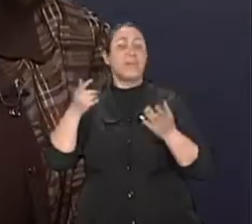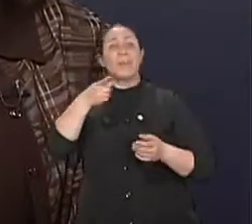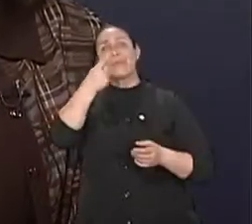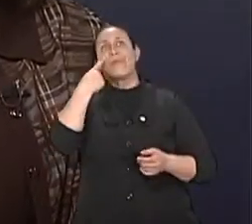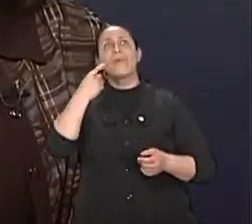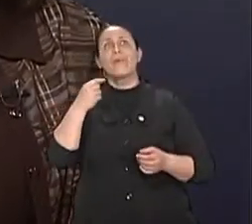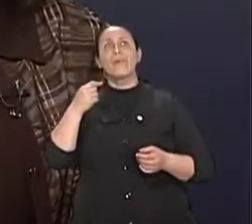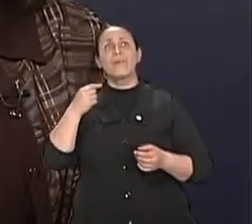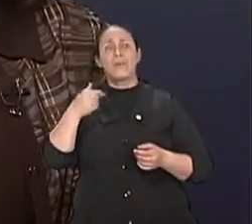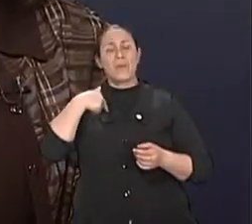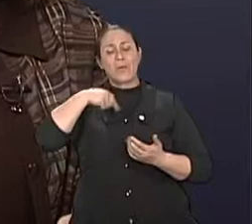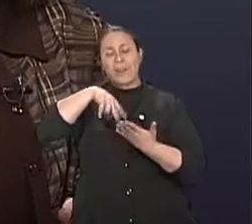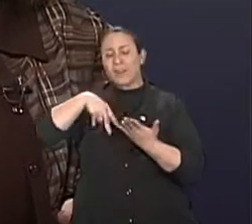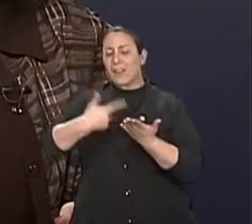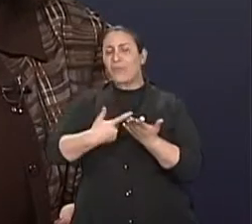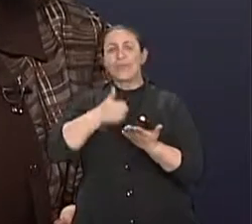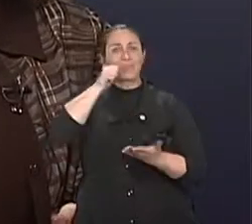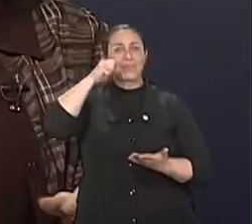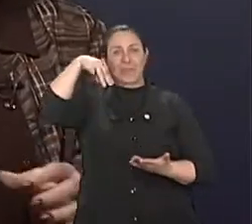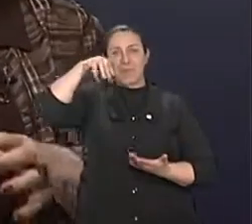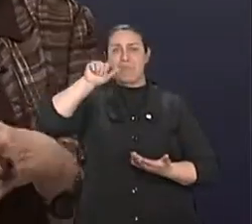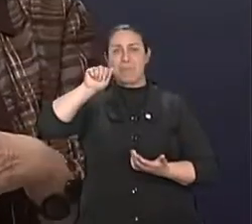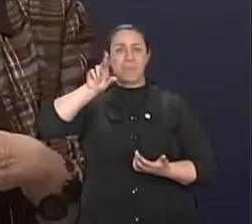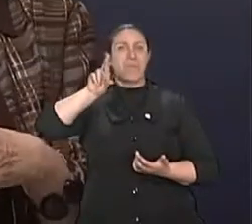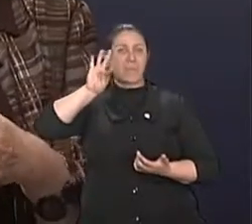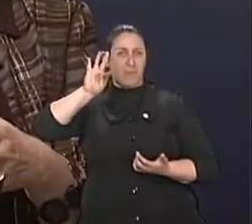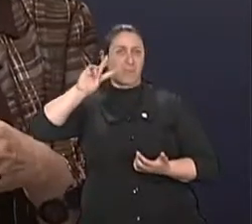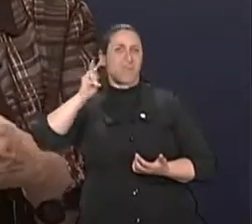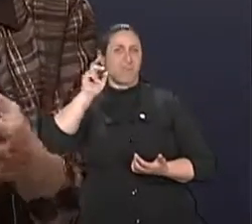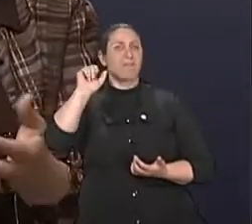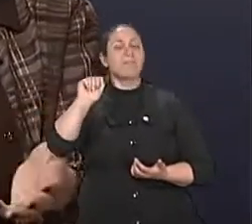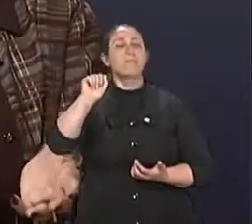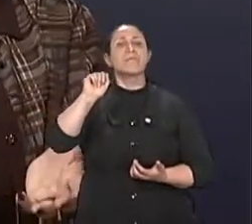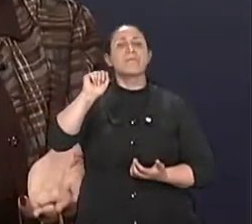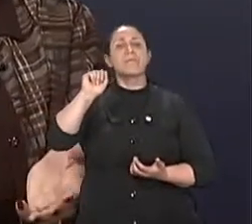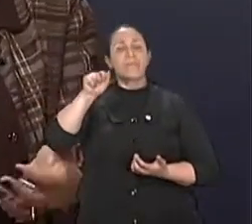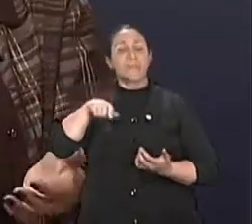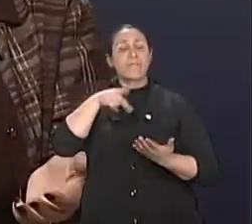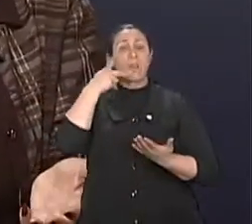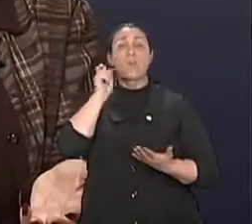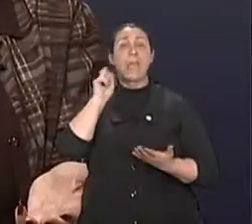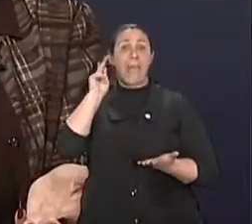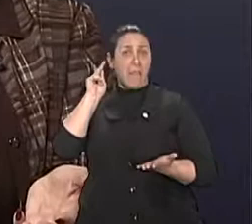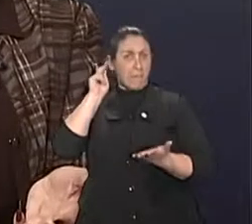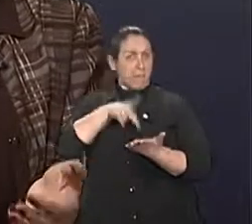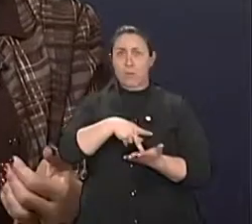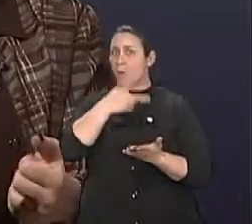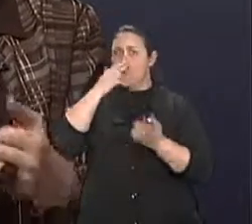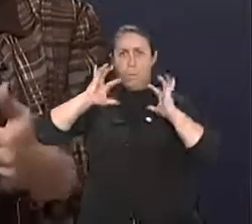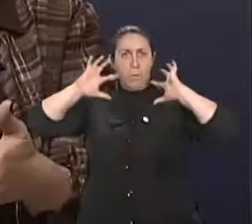livros da Marta e ela diz assim que a verdade é um bicho. É um bicho papão.